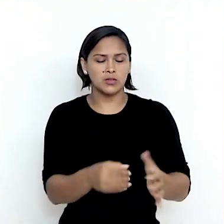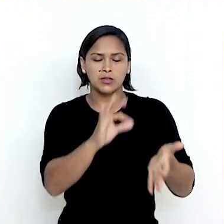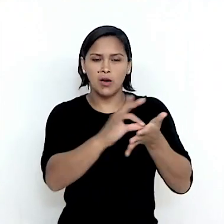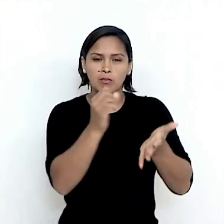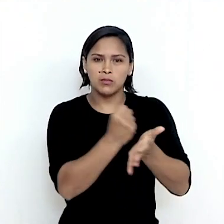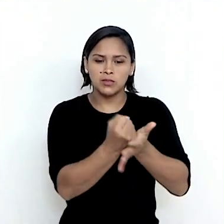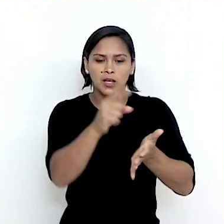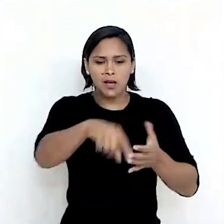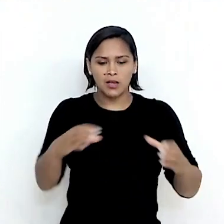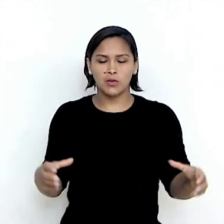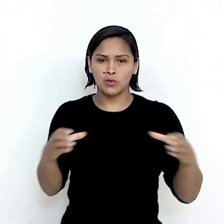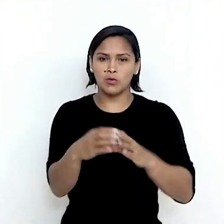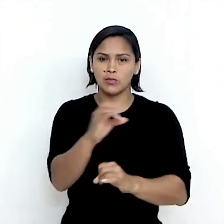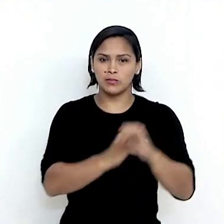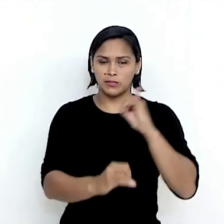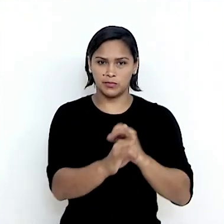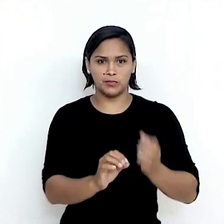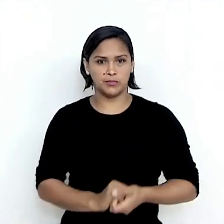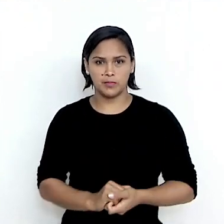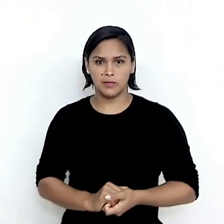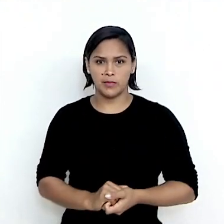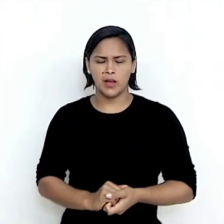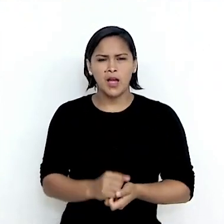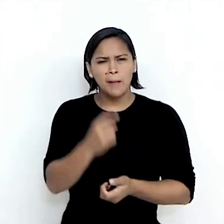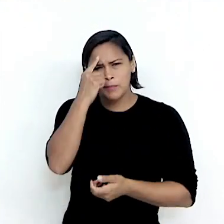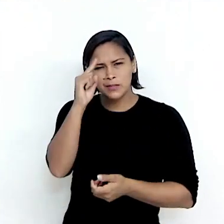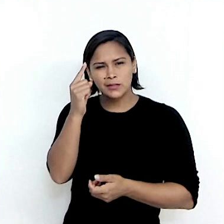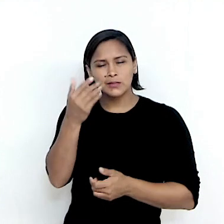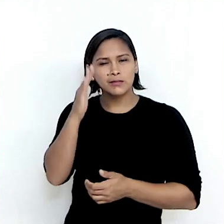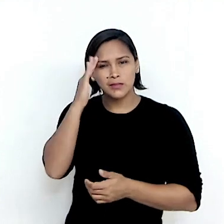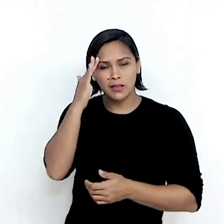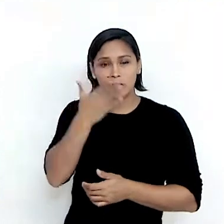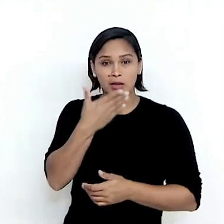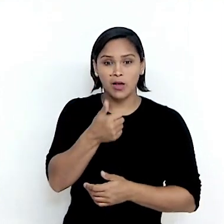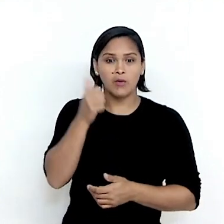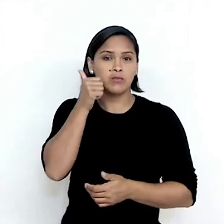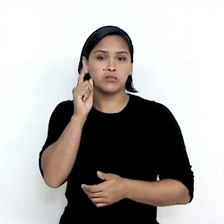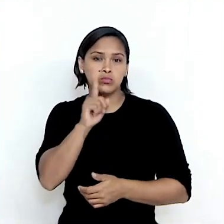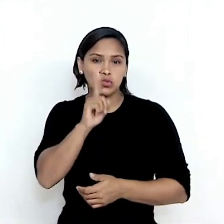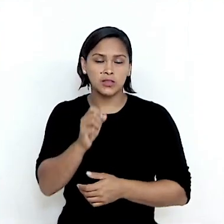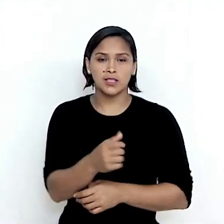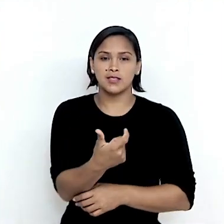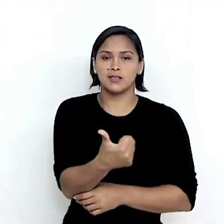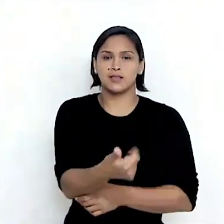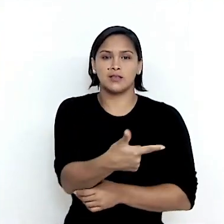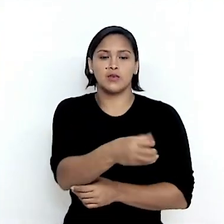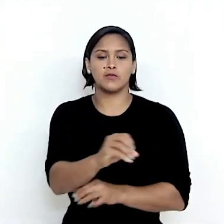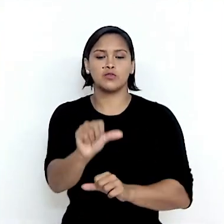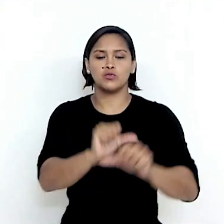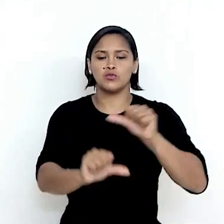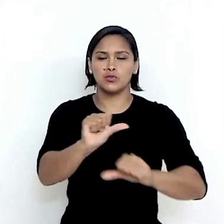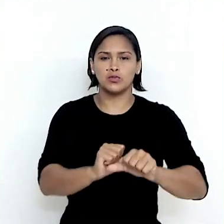cadastrados aqui no nosso Comitê Gestor da Internet. Para se ter uma ideia, nos Estados Unidos nós temos 120 pontos de troca de